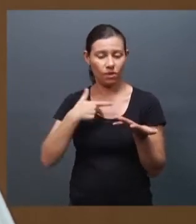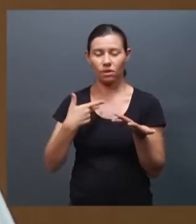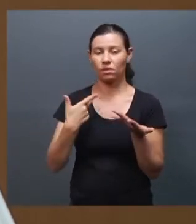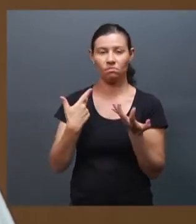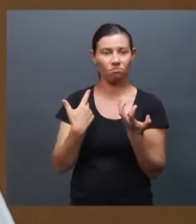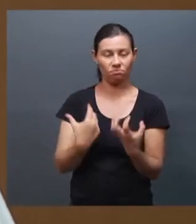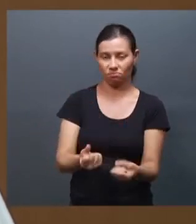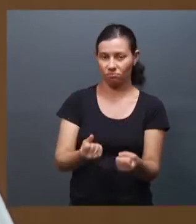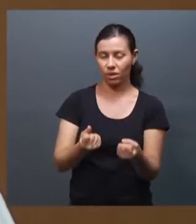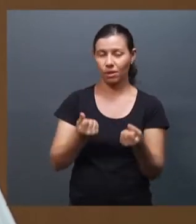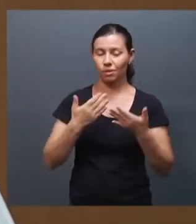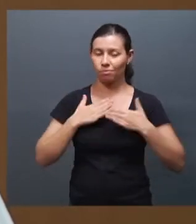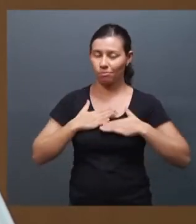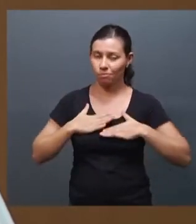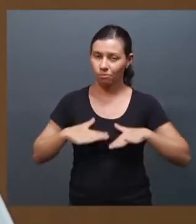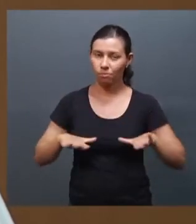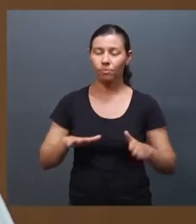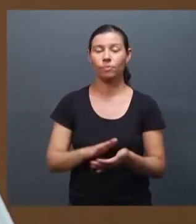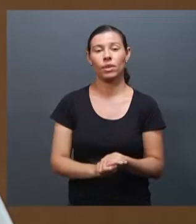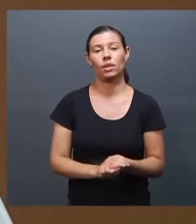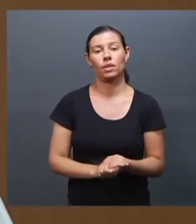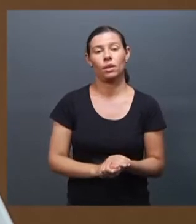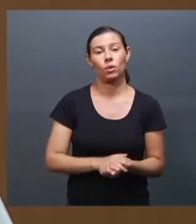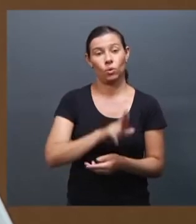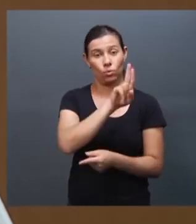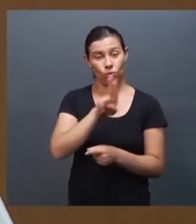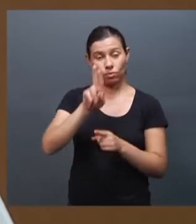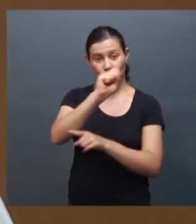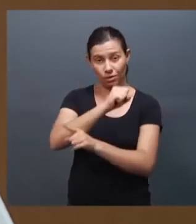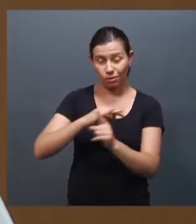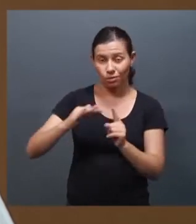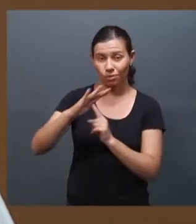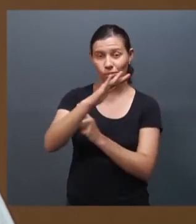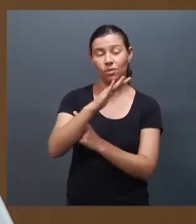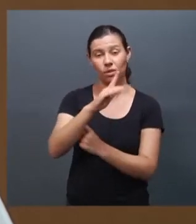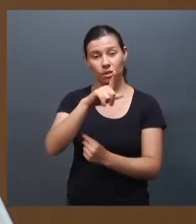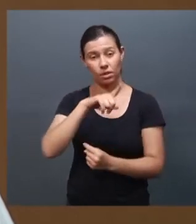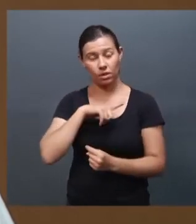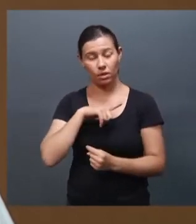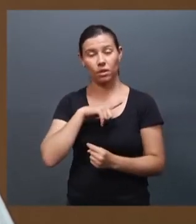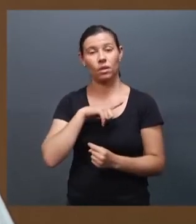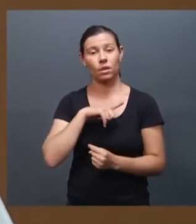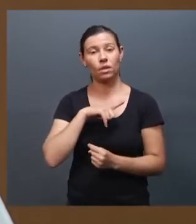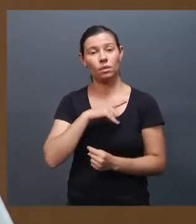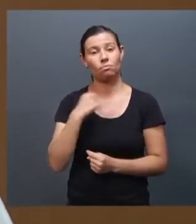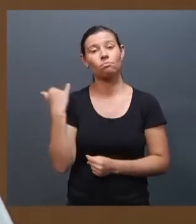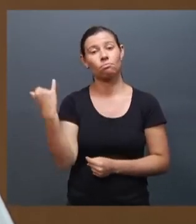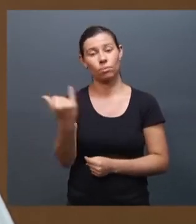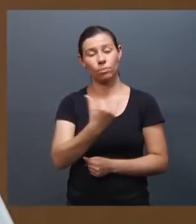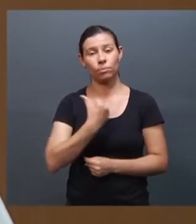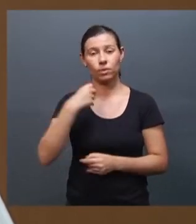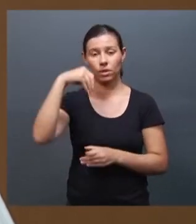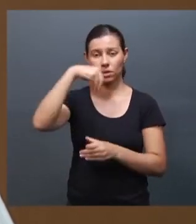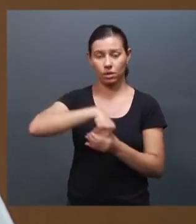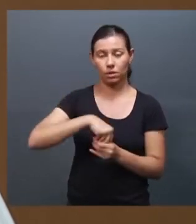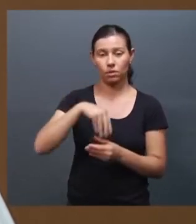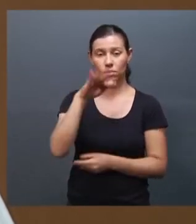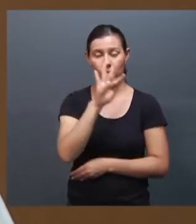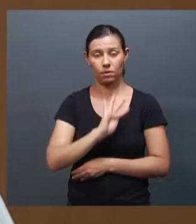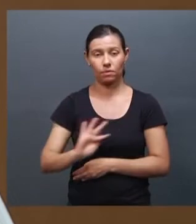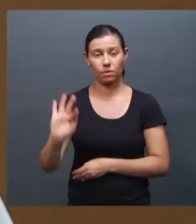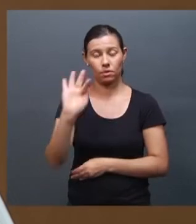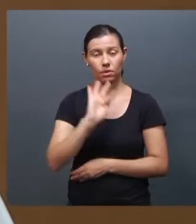penso que garantindo o nome social é um aspecto na contribuição da universidade para